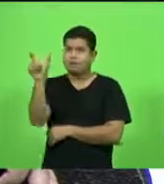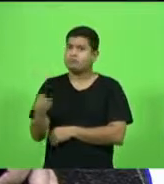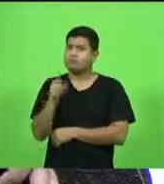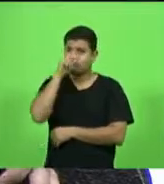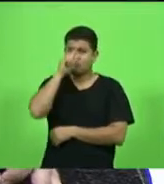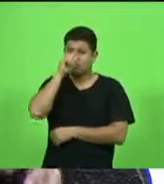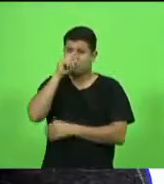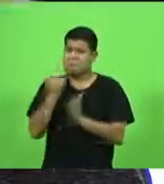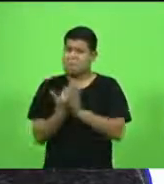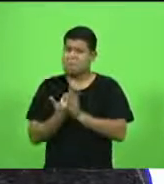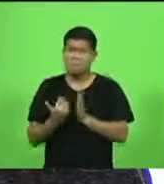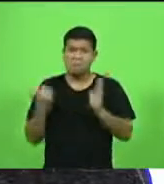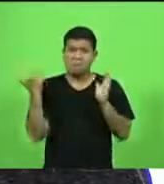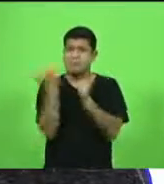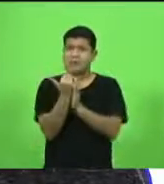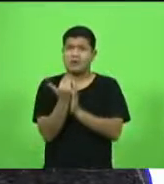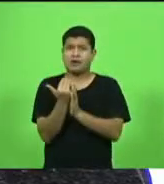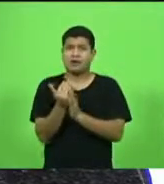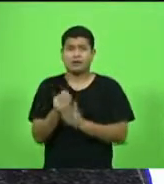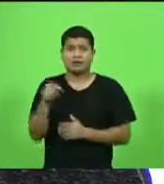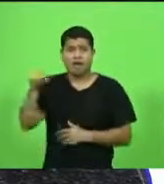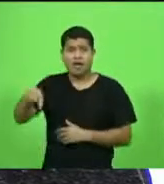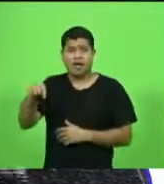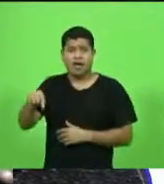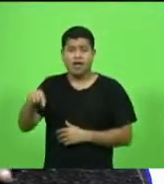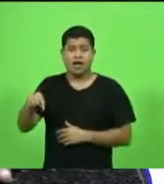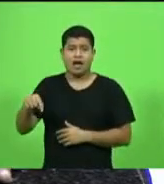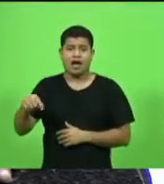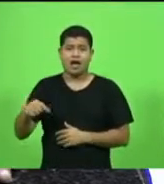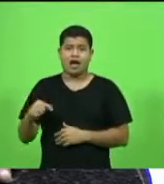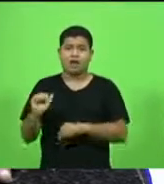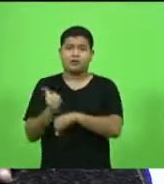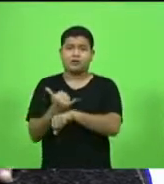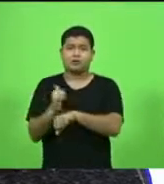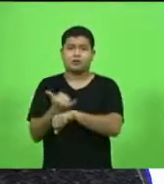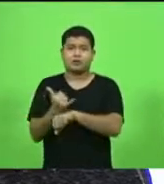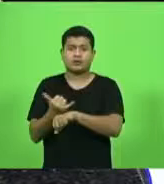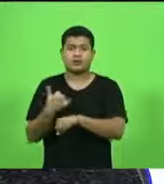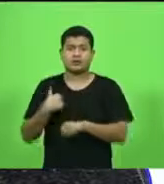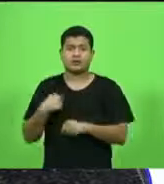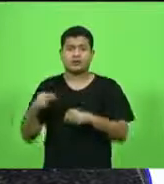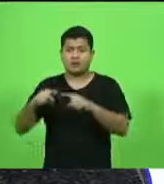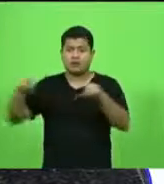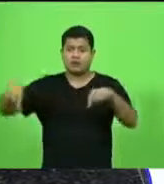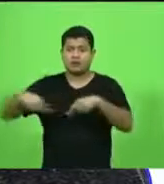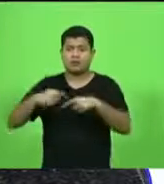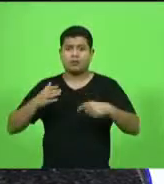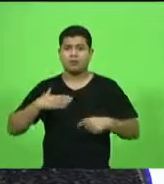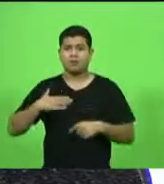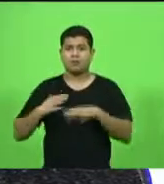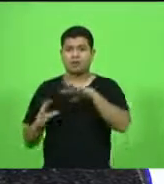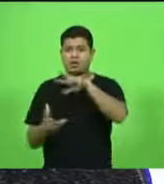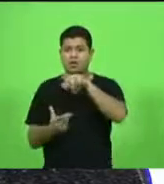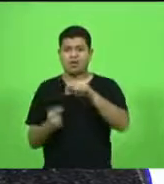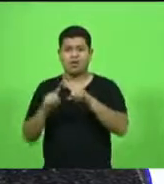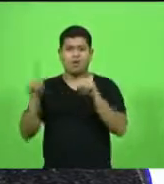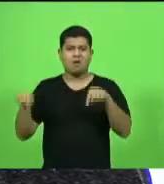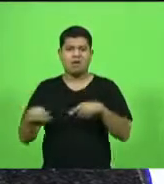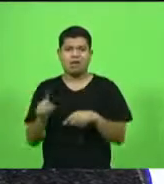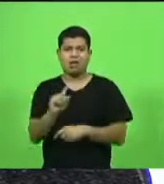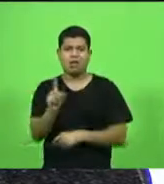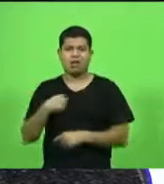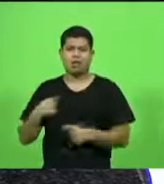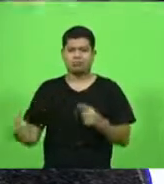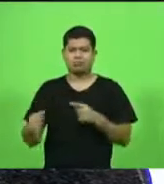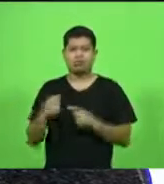minha vida. Ele aqui, em Joinville, na nossa comarca, ele falou para o juízo, meu mundo é redondo, meu mundo não é quadrado, seis